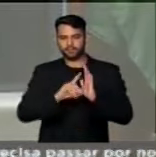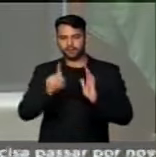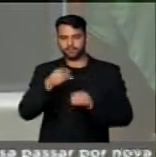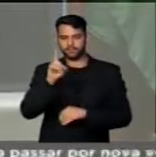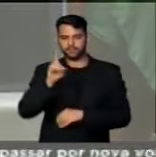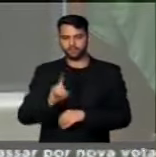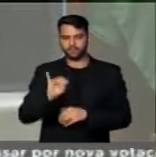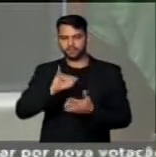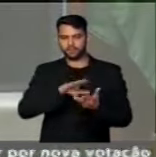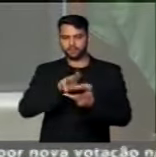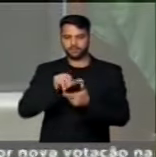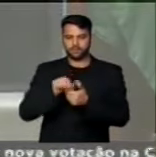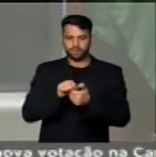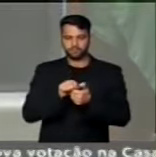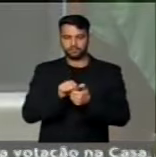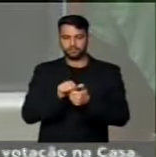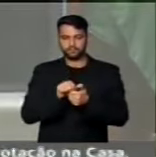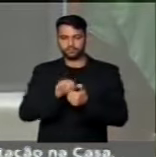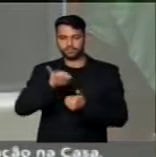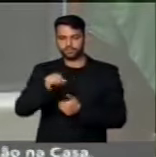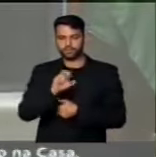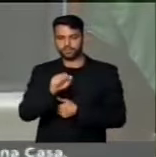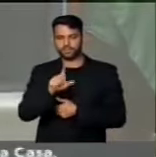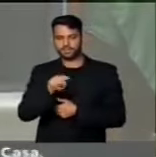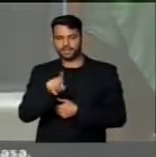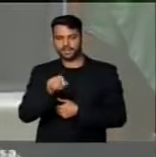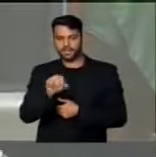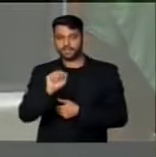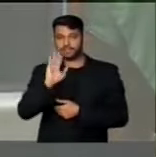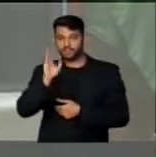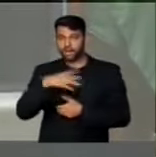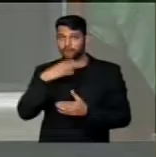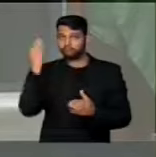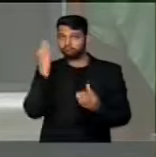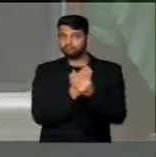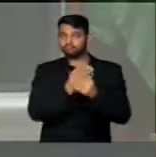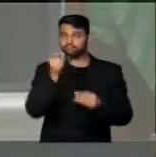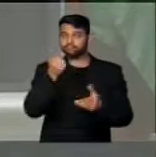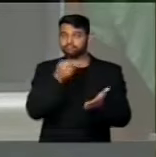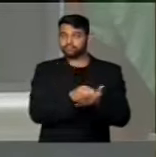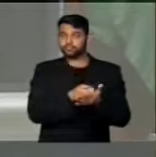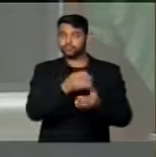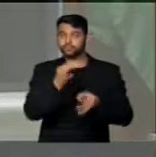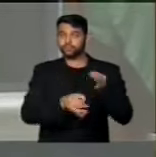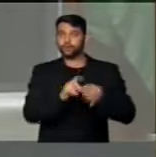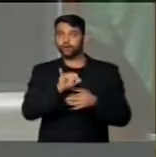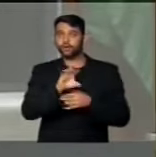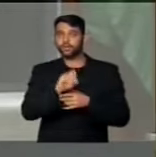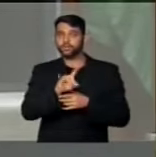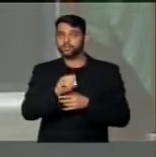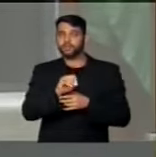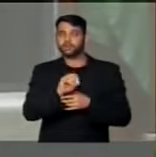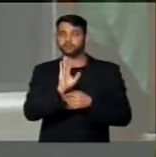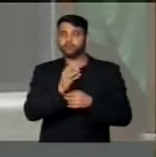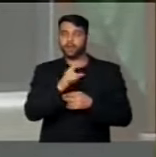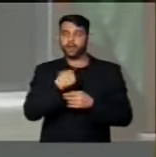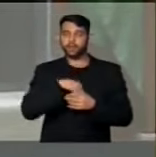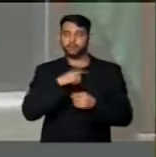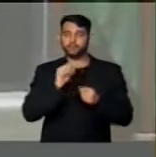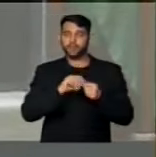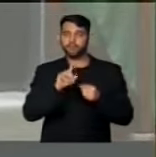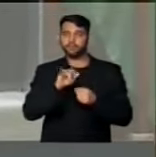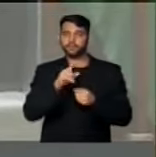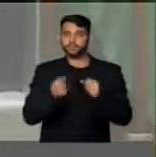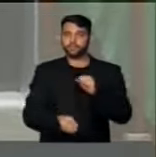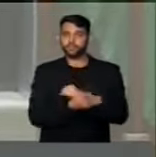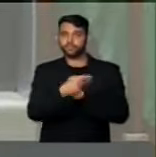-diretor internacional Jorge Zelada, já condenado em Curitiba por corrupção passiva e lavagem